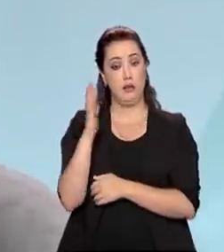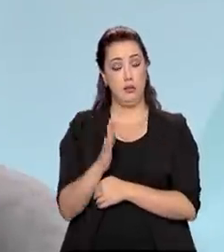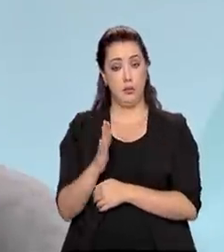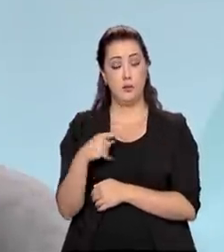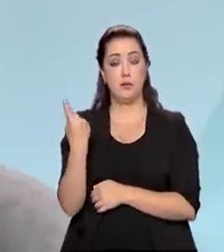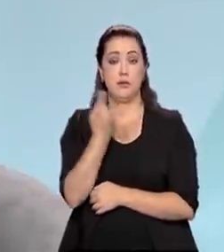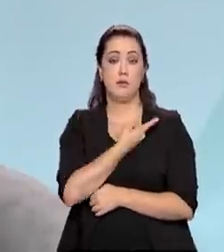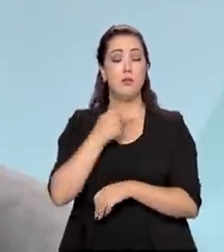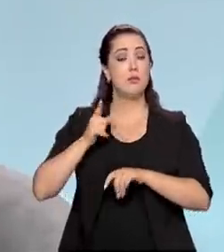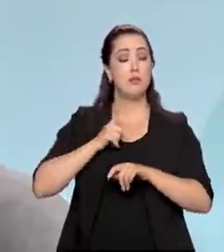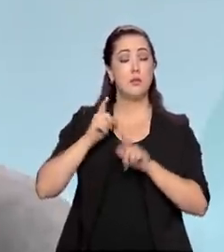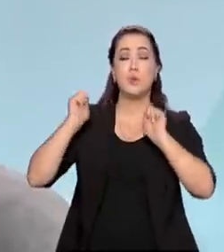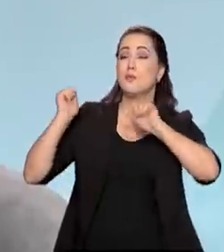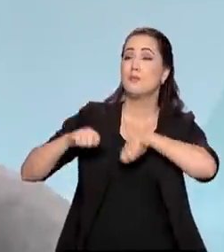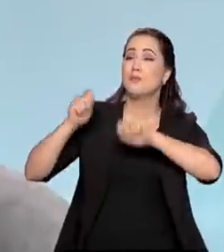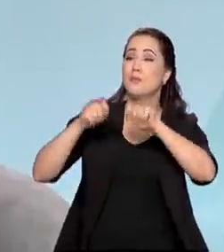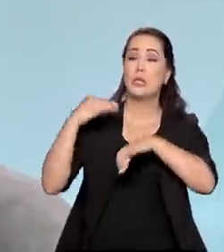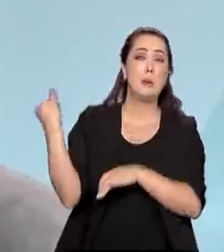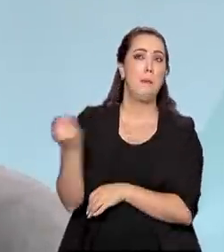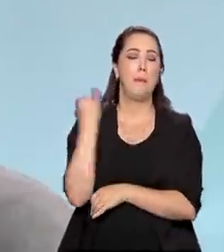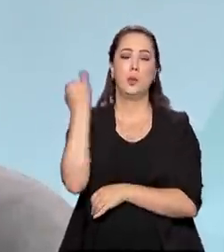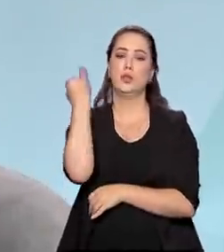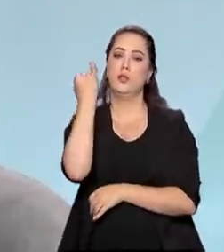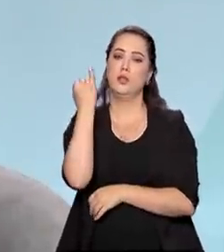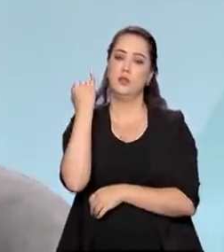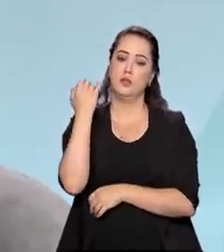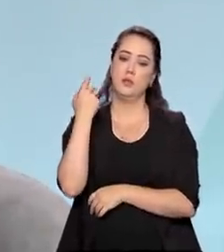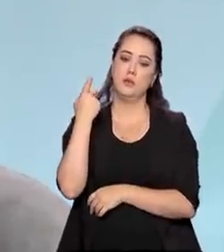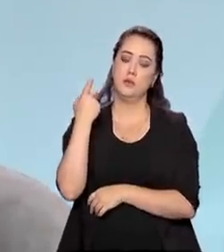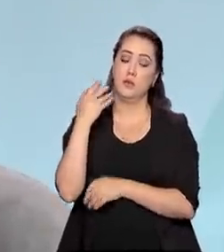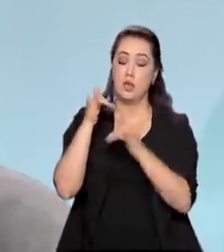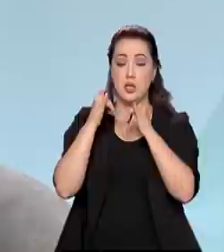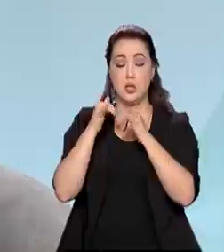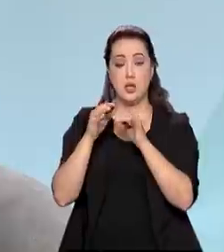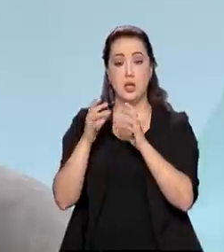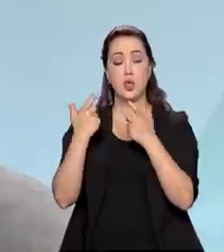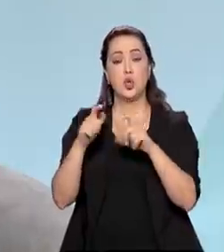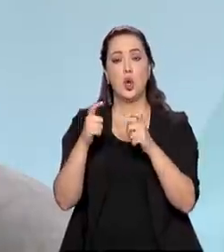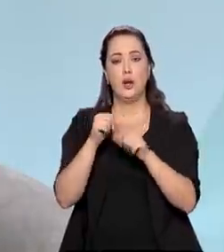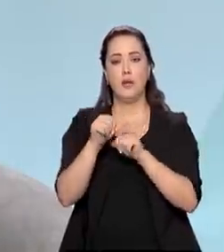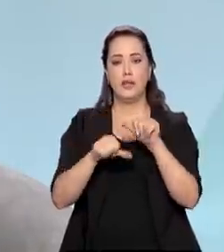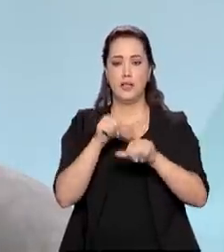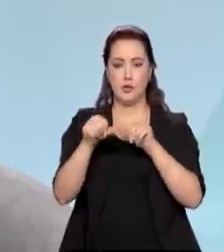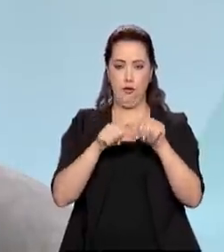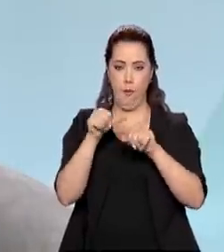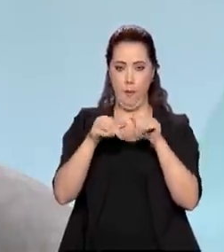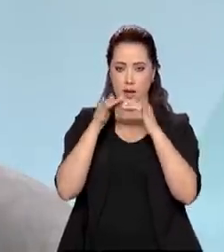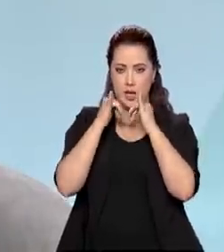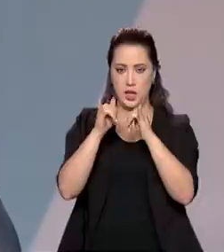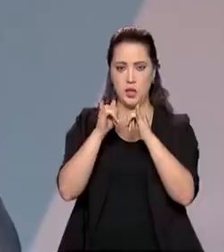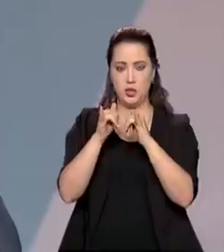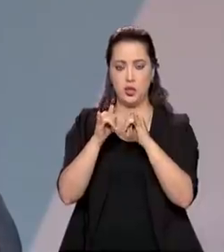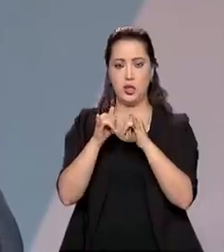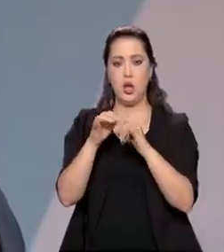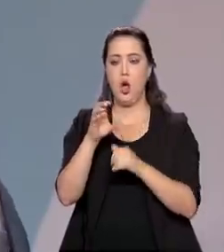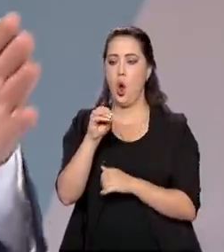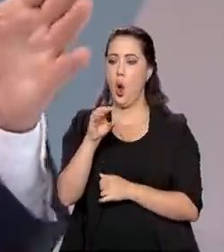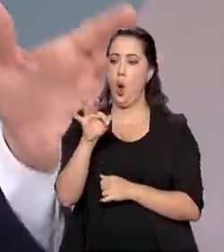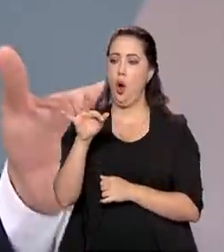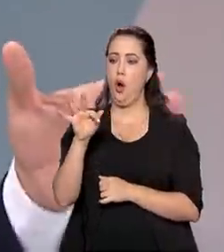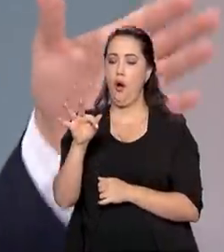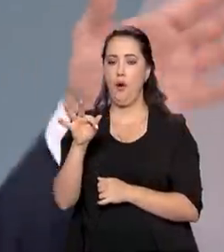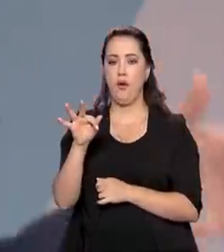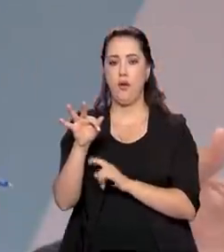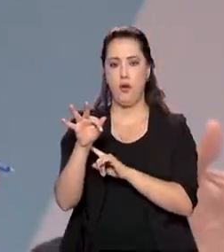que nós temos um potencial enorme para usinas eólicas offshore. O significa isso? essas que o senhor falou são